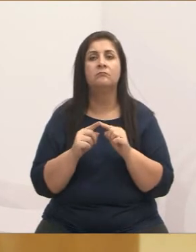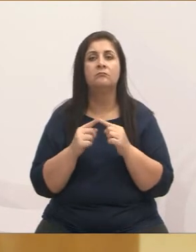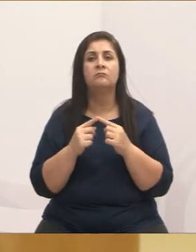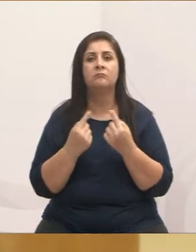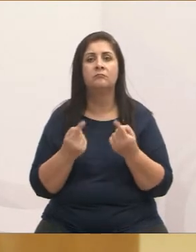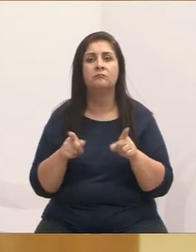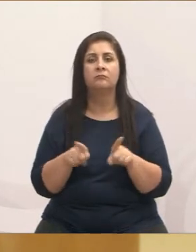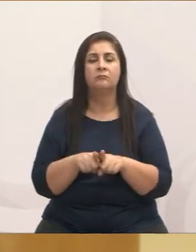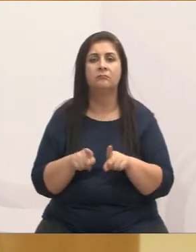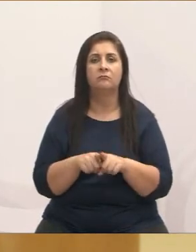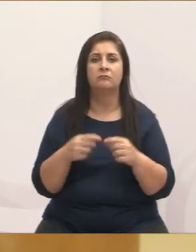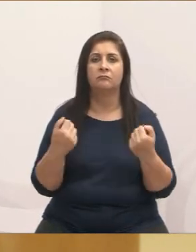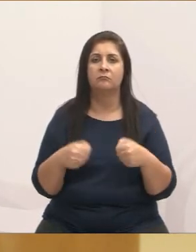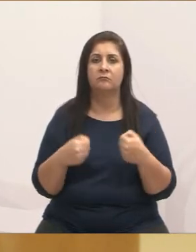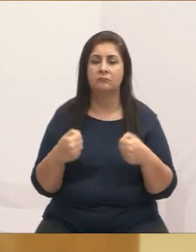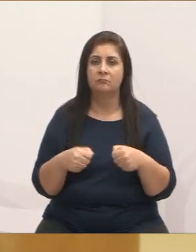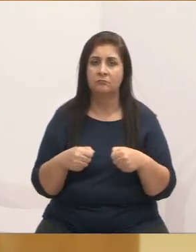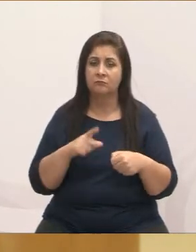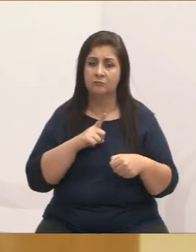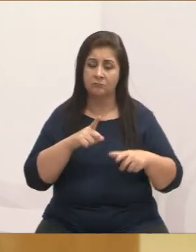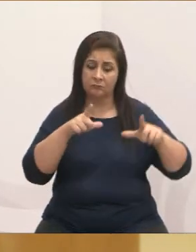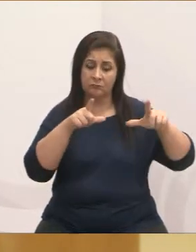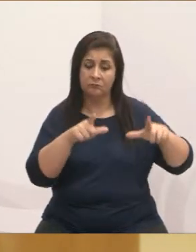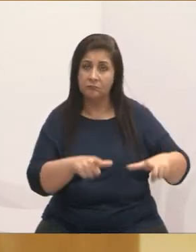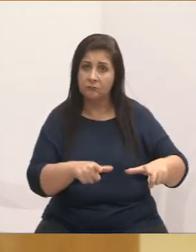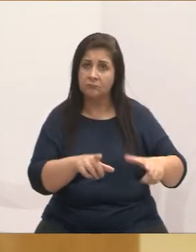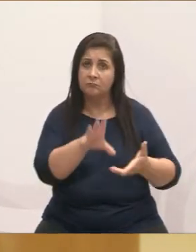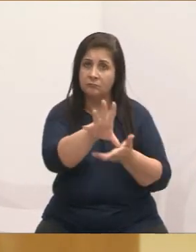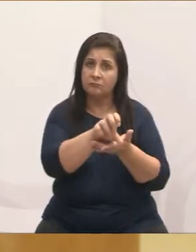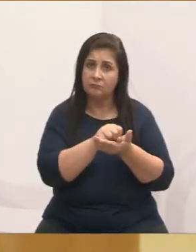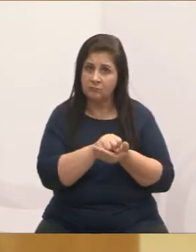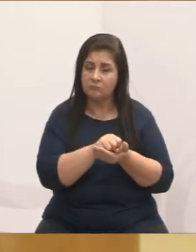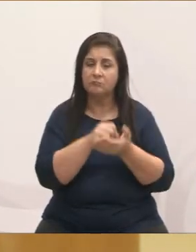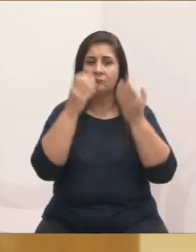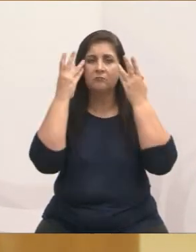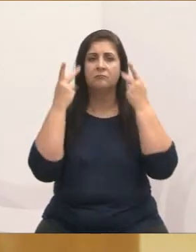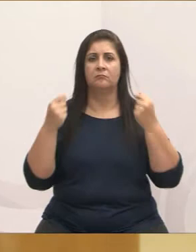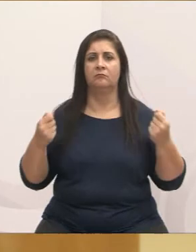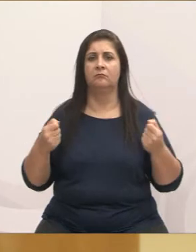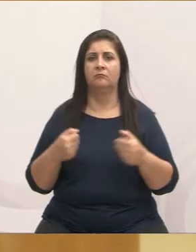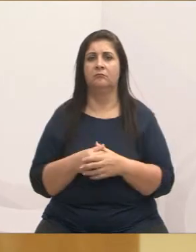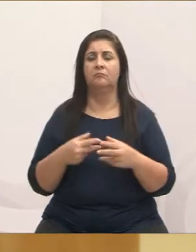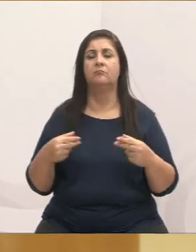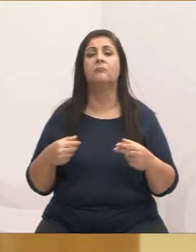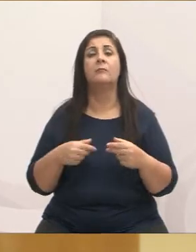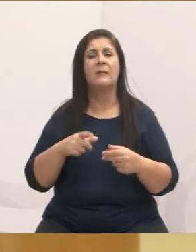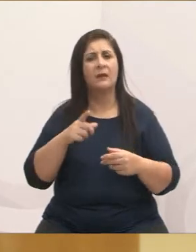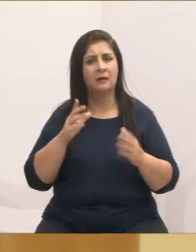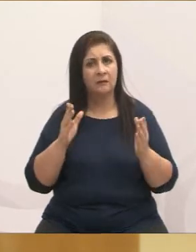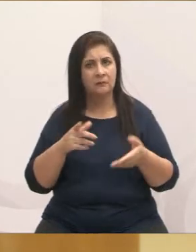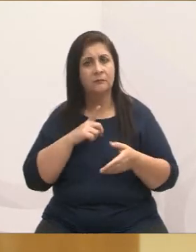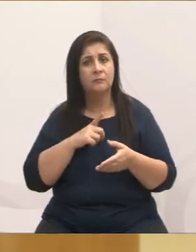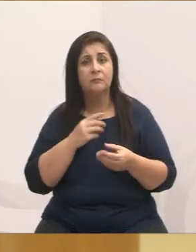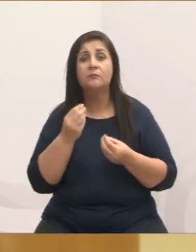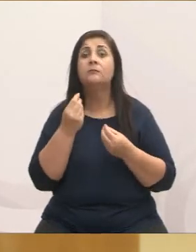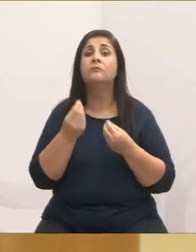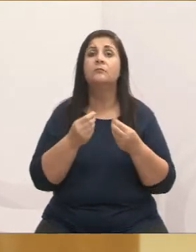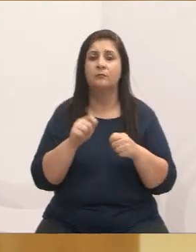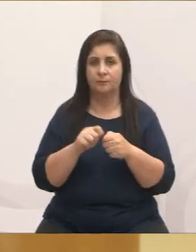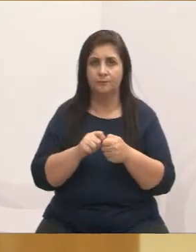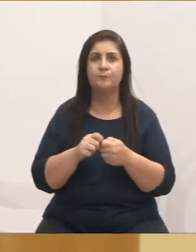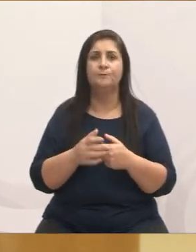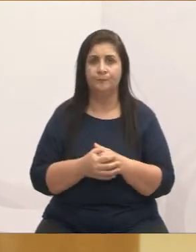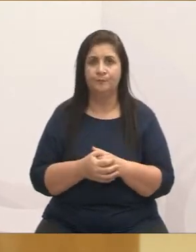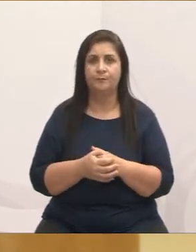nós também precisamos de um espaço para recolher esses animais. A luta é árdua, nós já temos uma solução para esse problema,